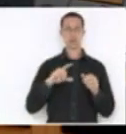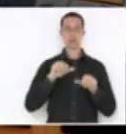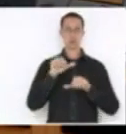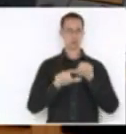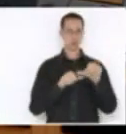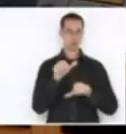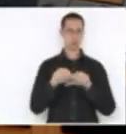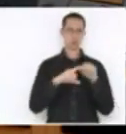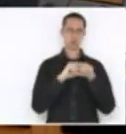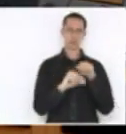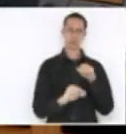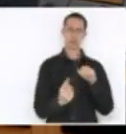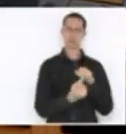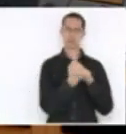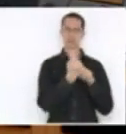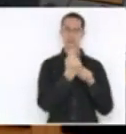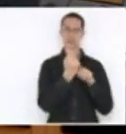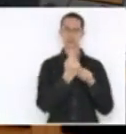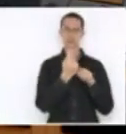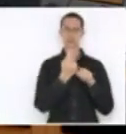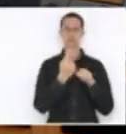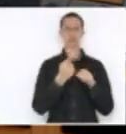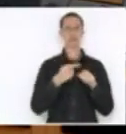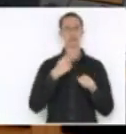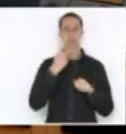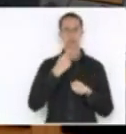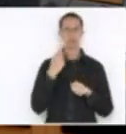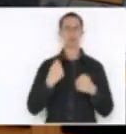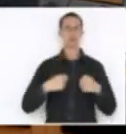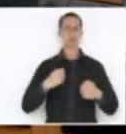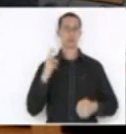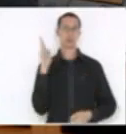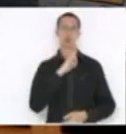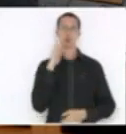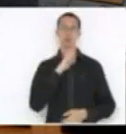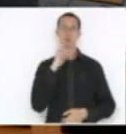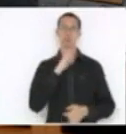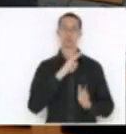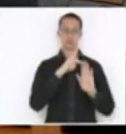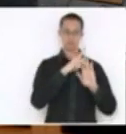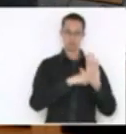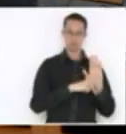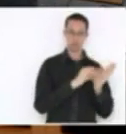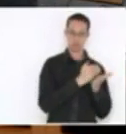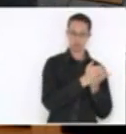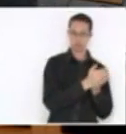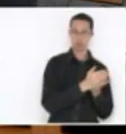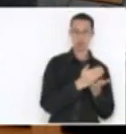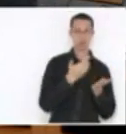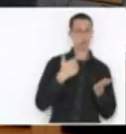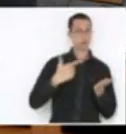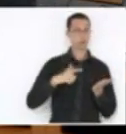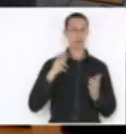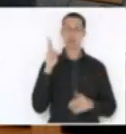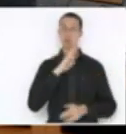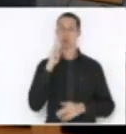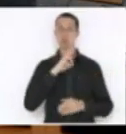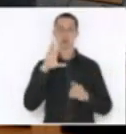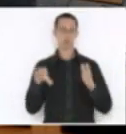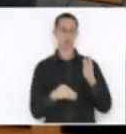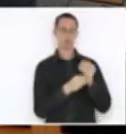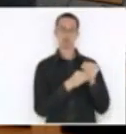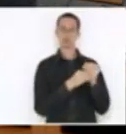estabelecendo a necessidade de urgência do projeto que não tinha no projeto original e modifica as três